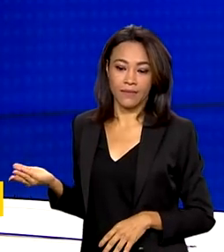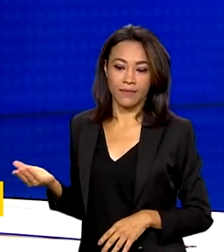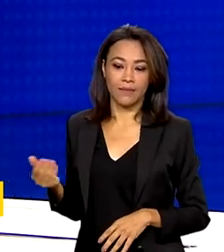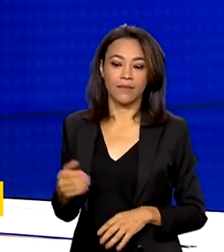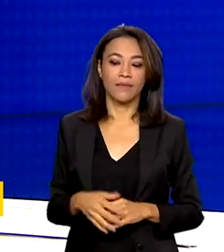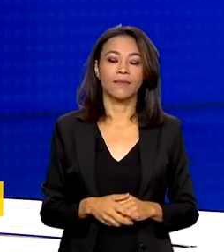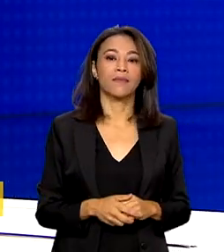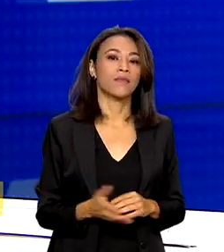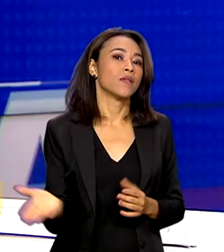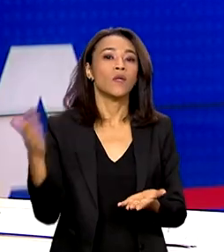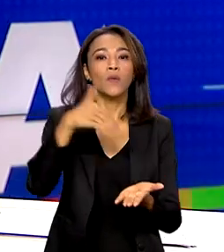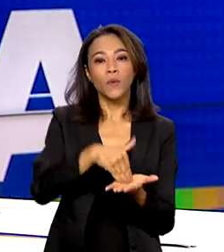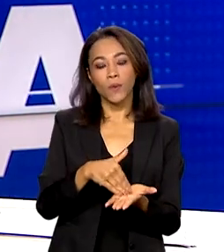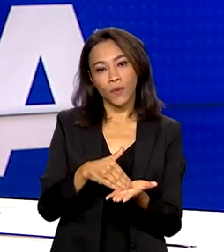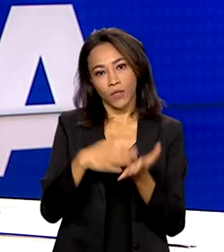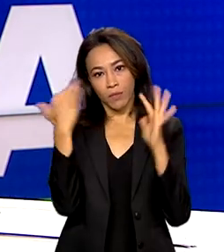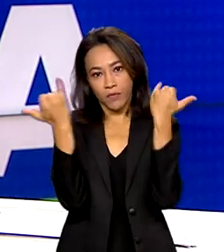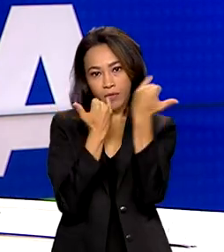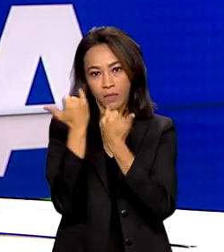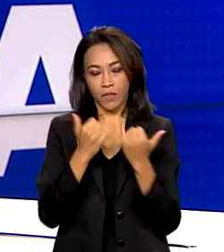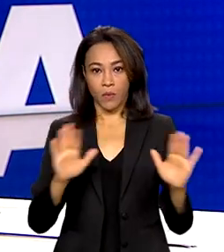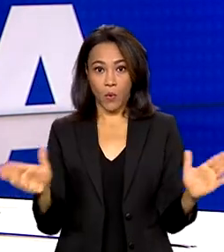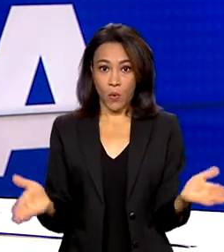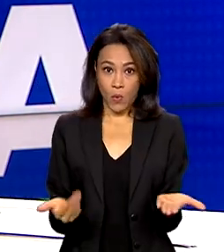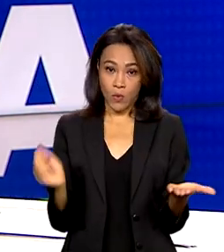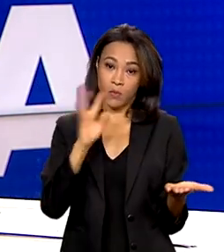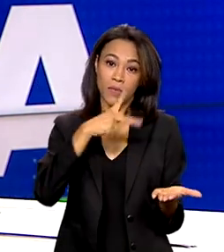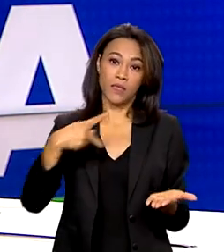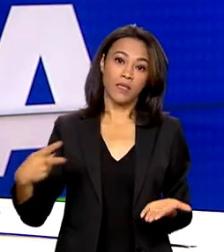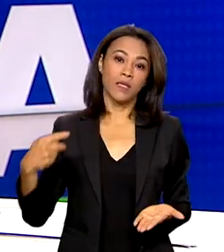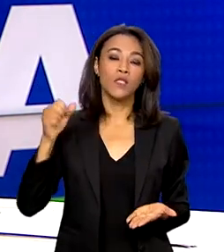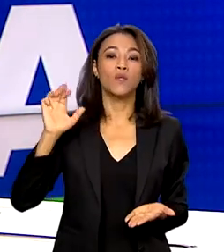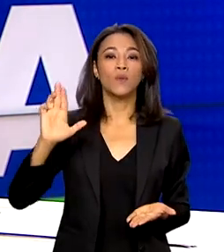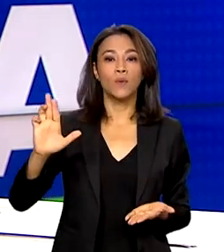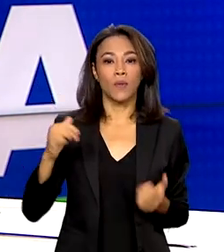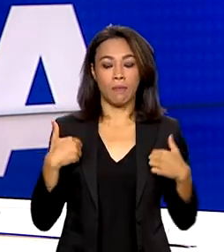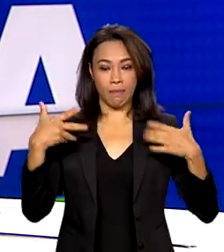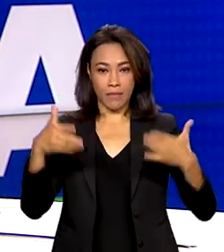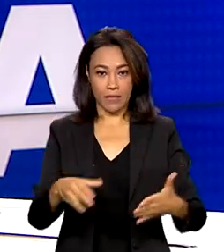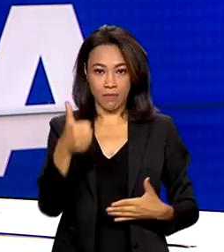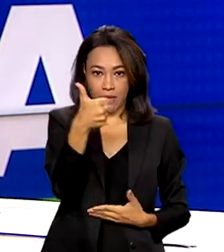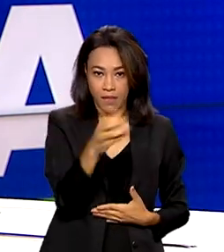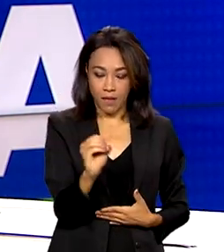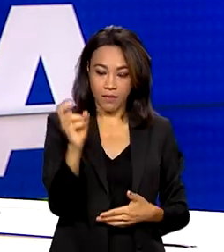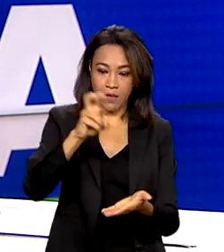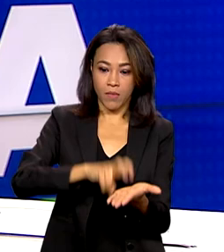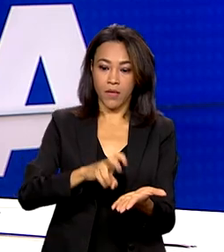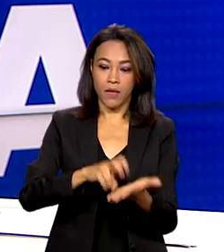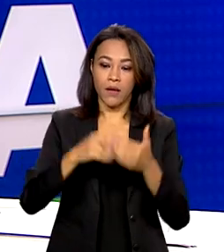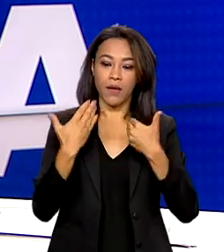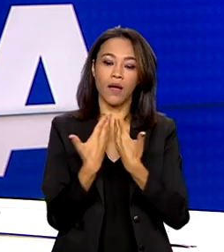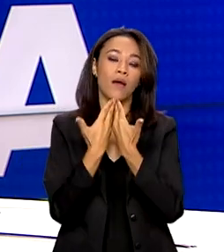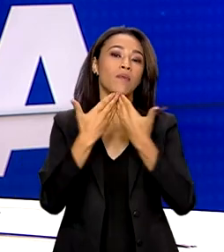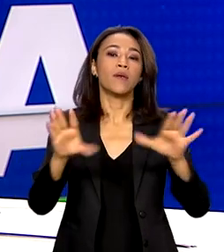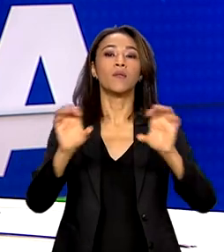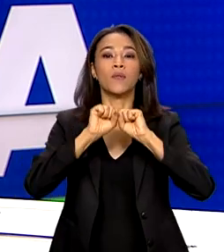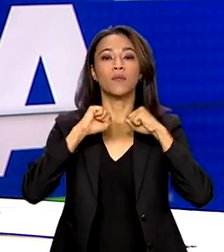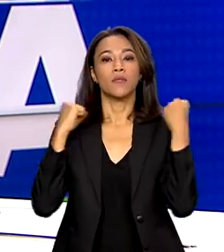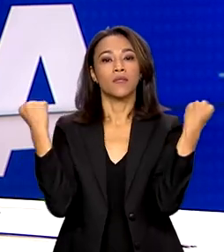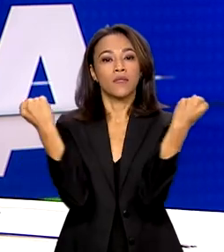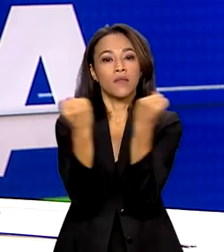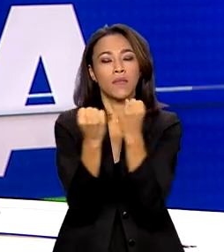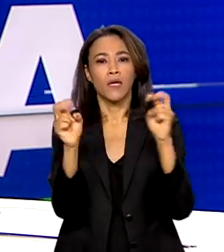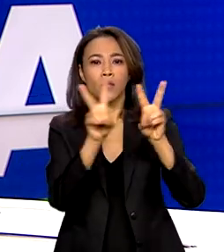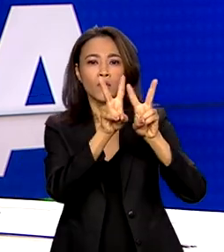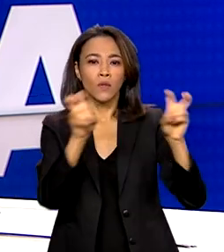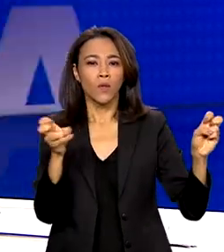E uma última informação. Hoje, o presidente Lula participa, às 10 da manhã, da abertura do seminário Transparência e Acesso à